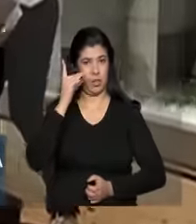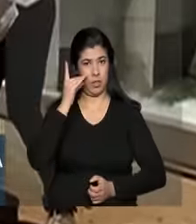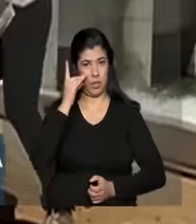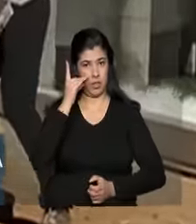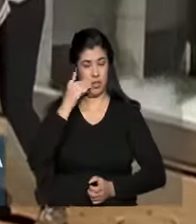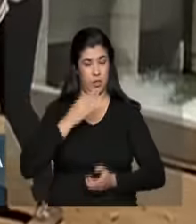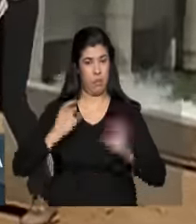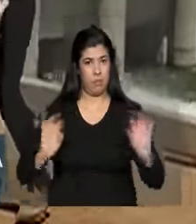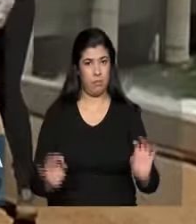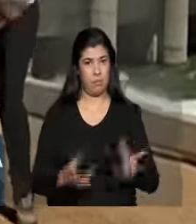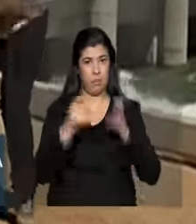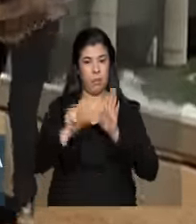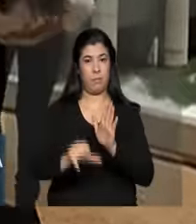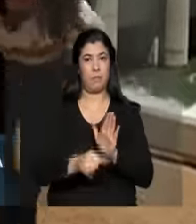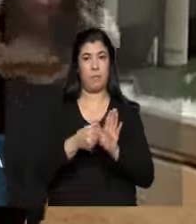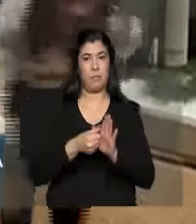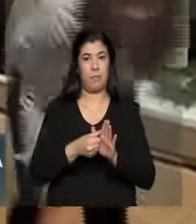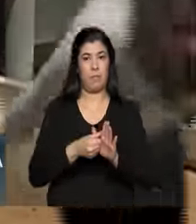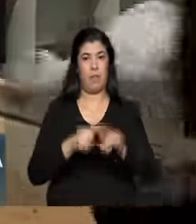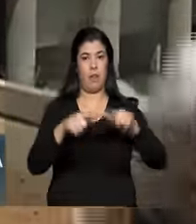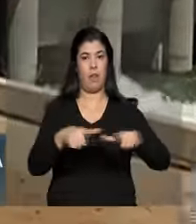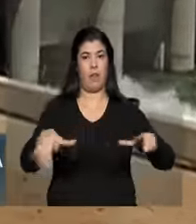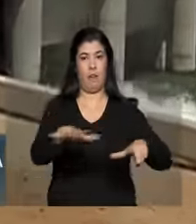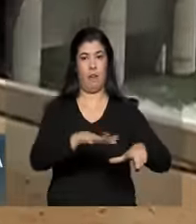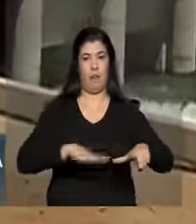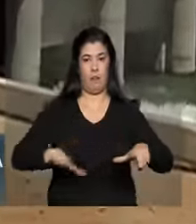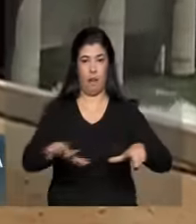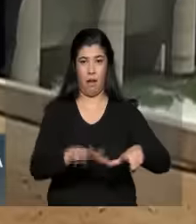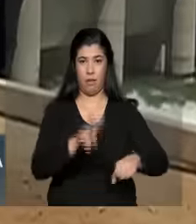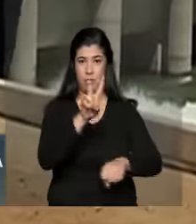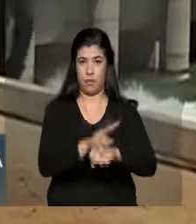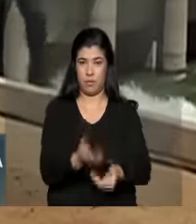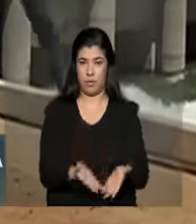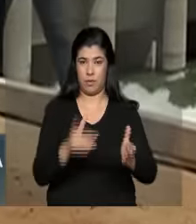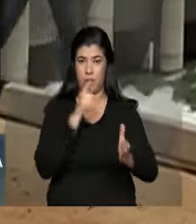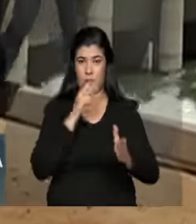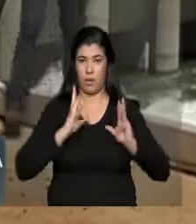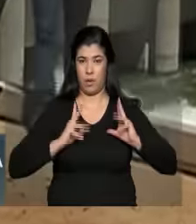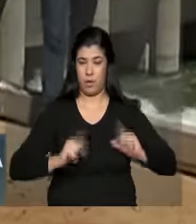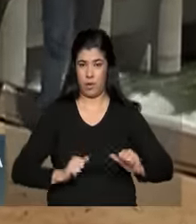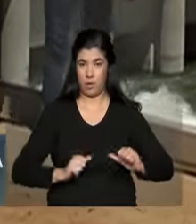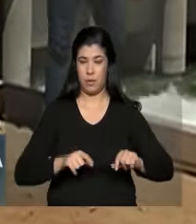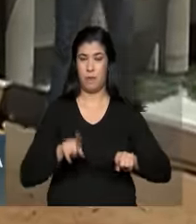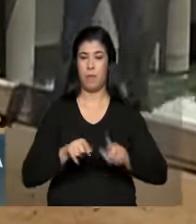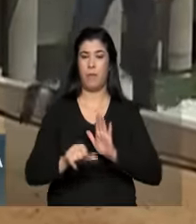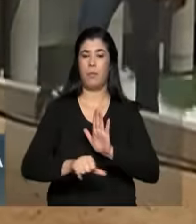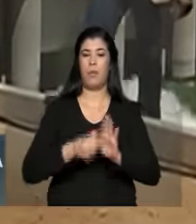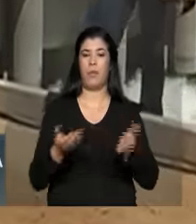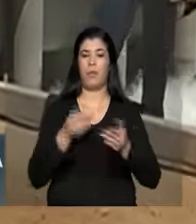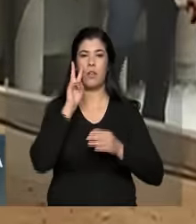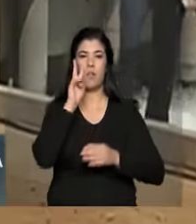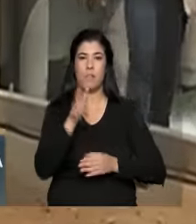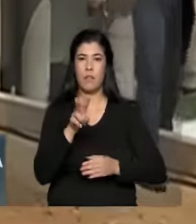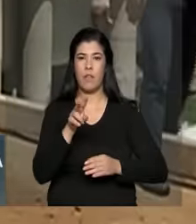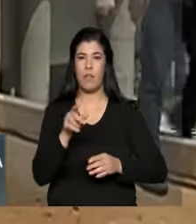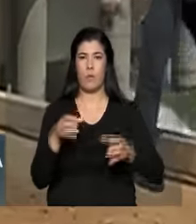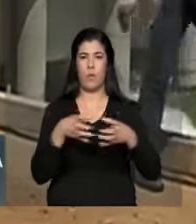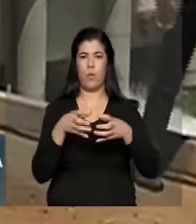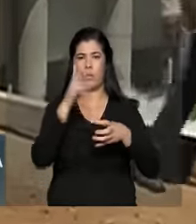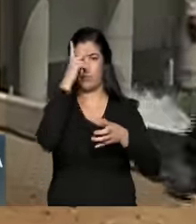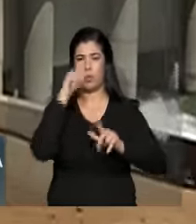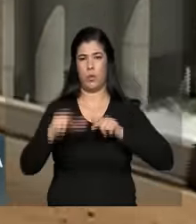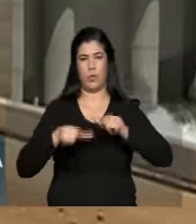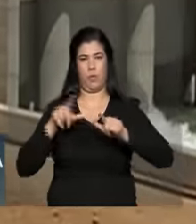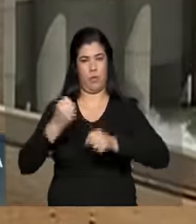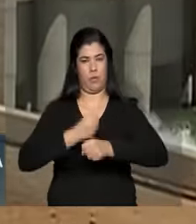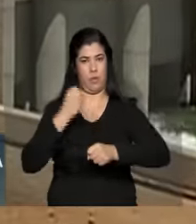do sistema de integração do Rio São Francisco. Nesse momento, ela se reúne com os trabalhadores da obra para uma foto que vai